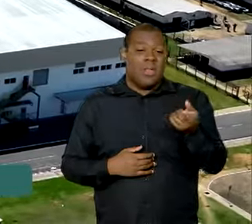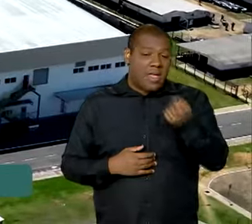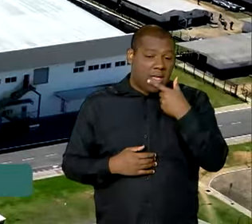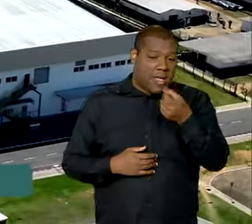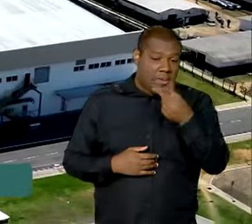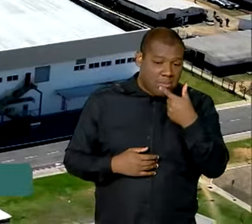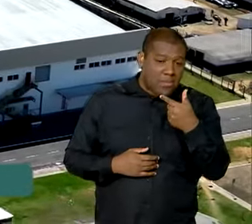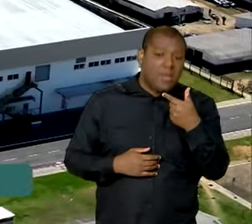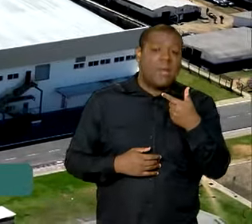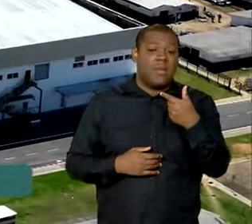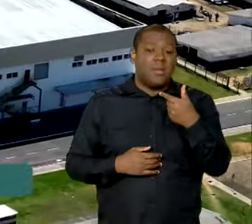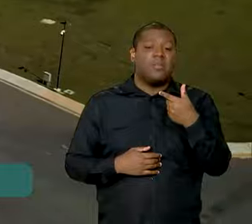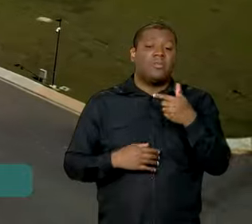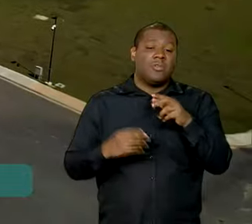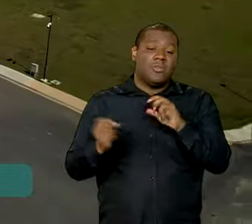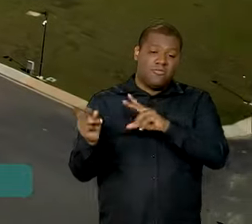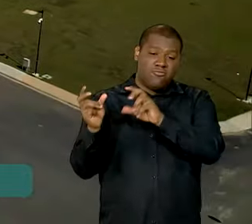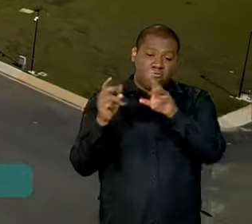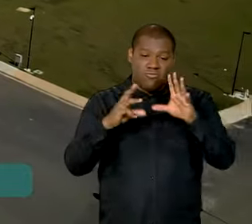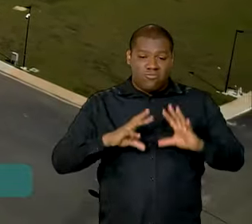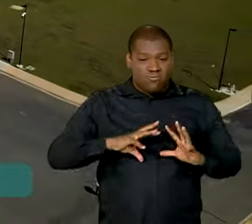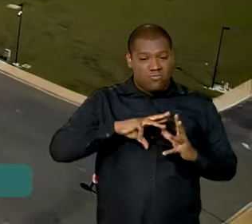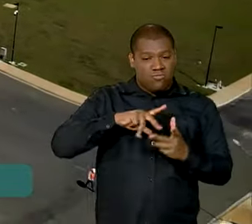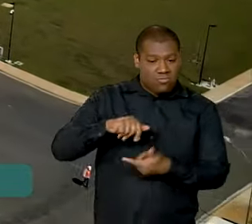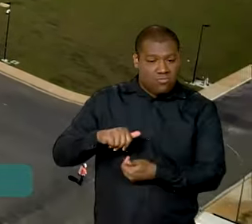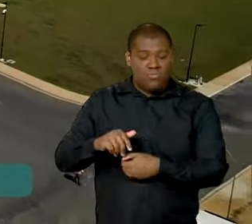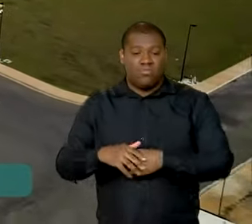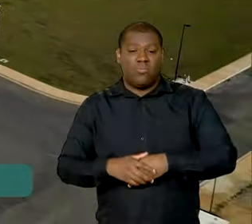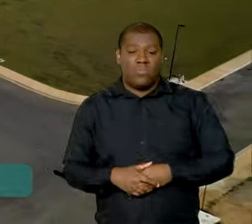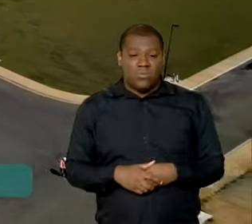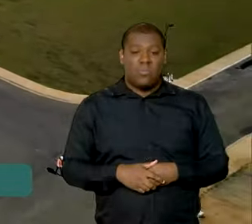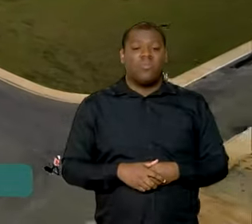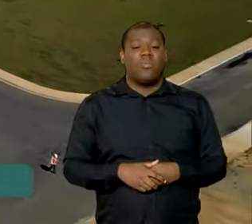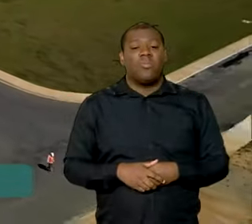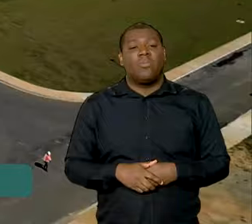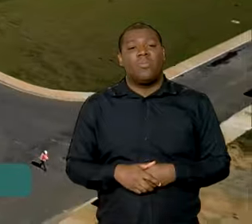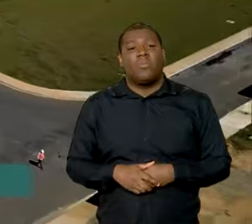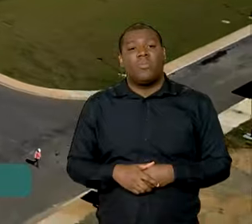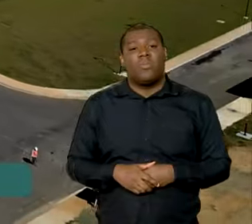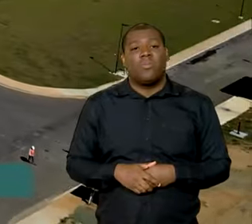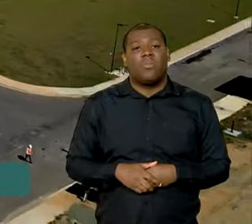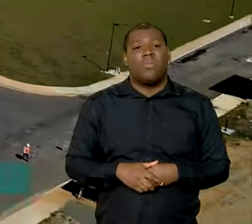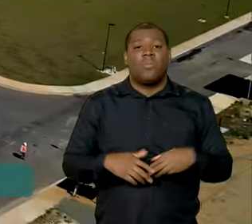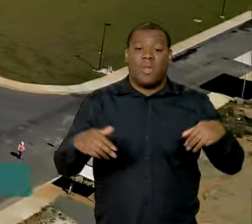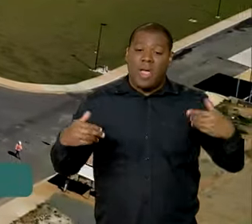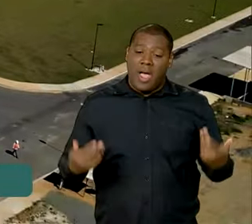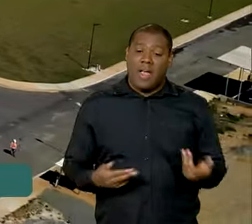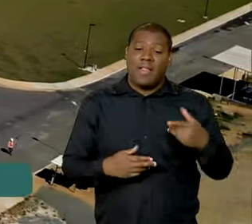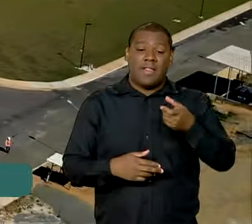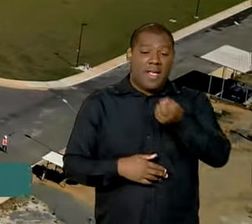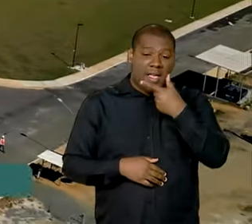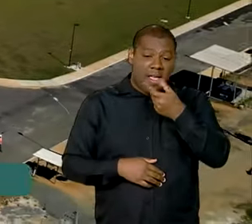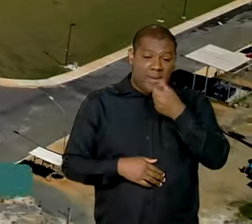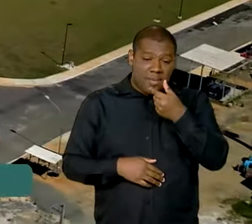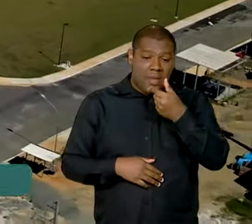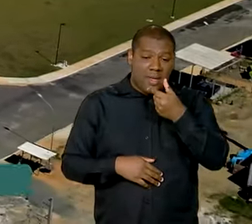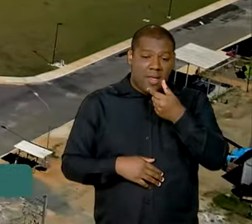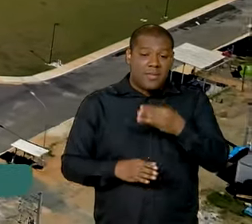de fator 8 por ano. E essa produção vai dar conta de toda a demanda do SUS para este remédio,